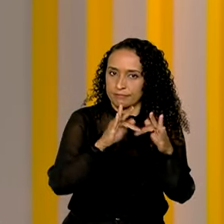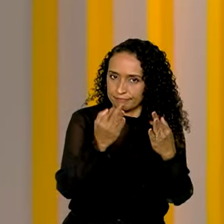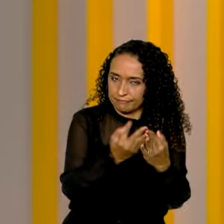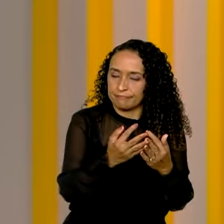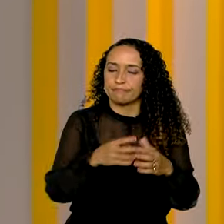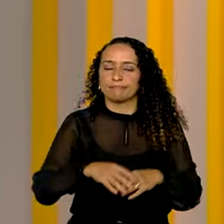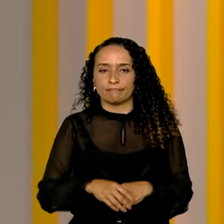famílias.